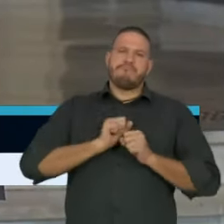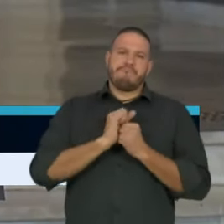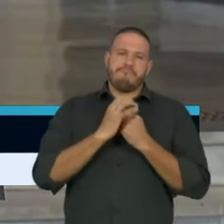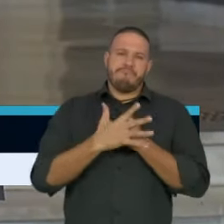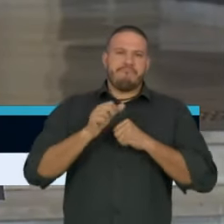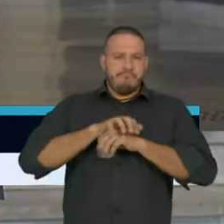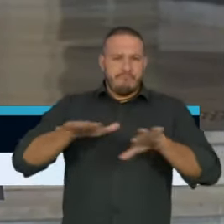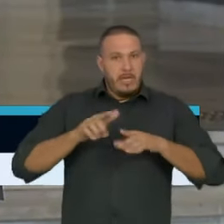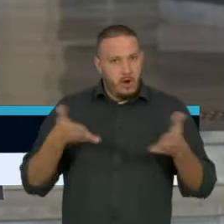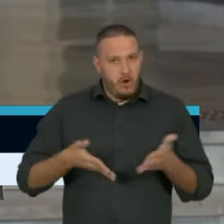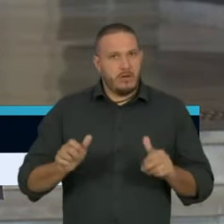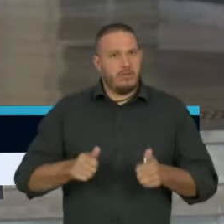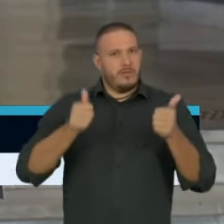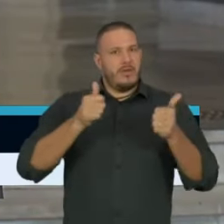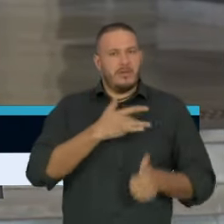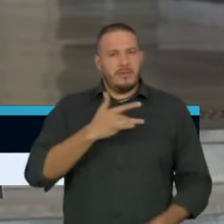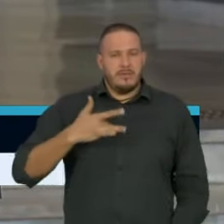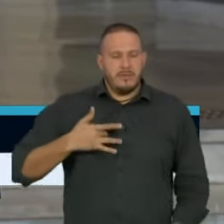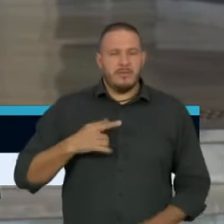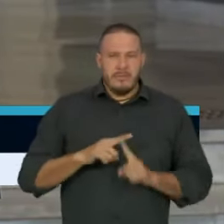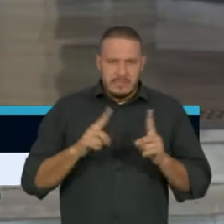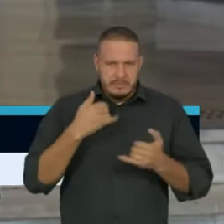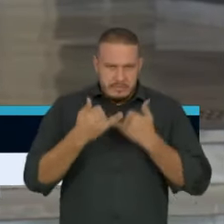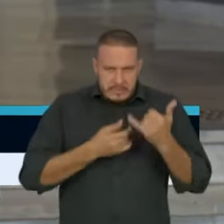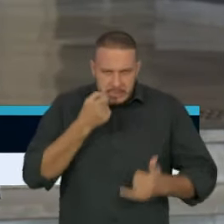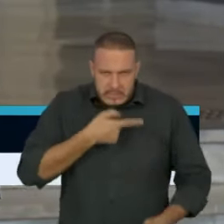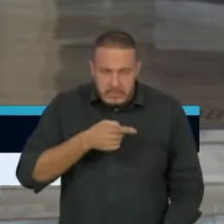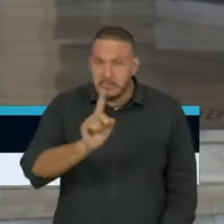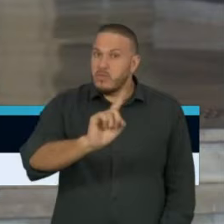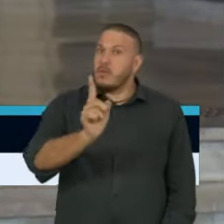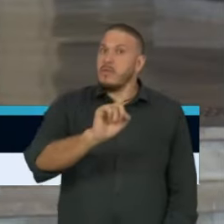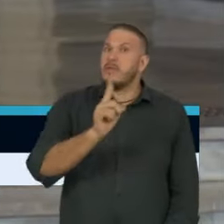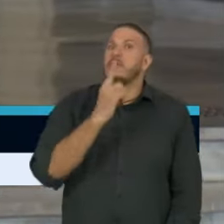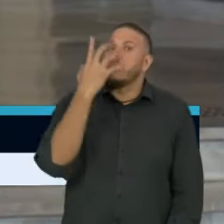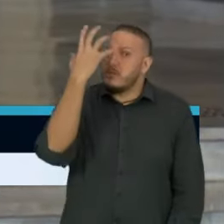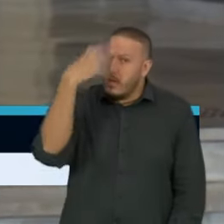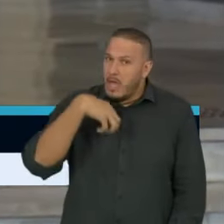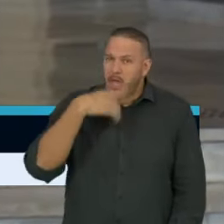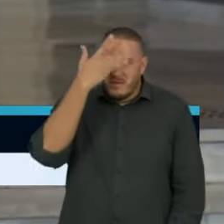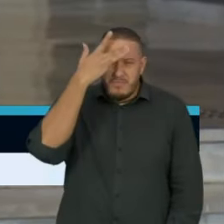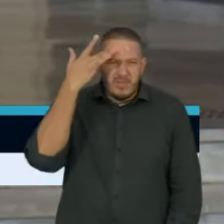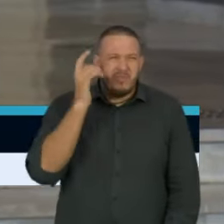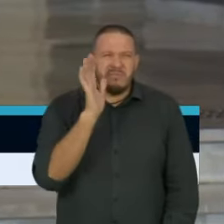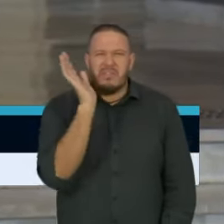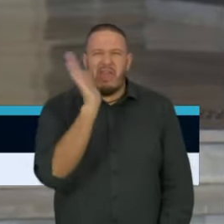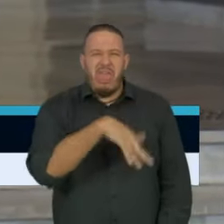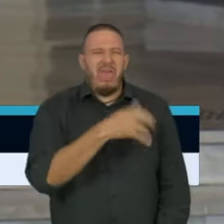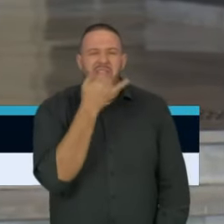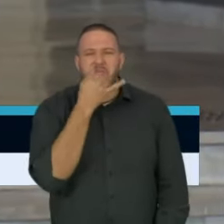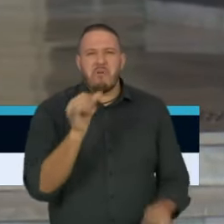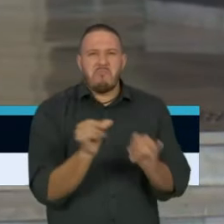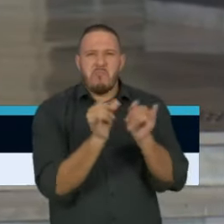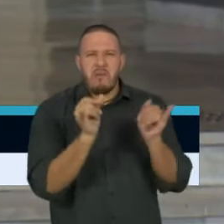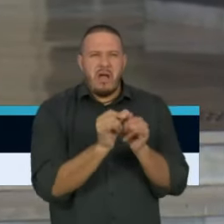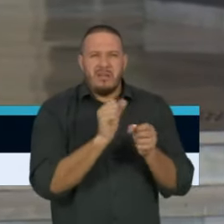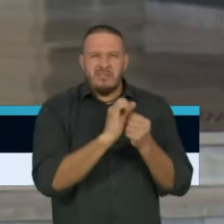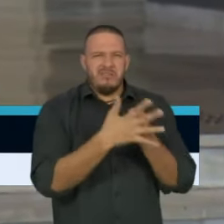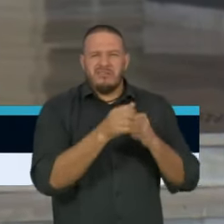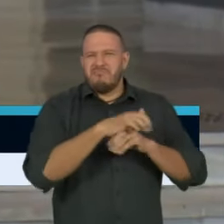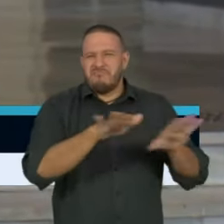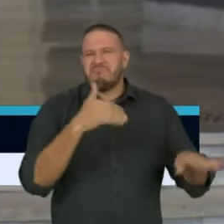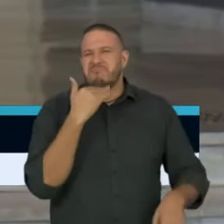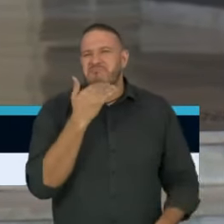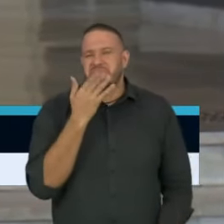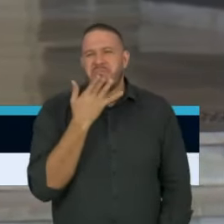brincadeira. Então, por favor, aqueles que estão subestimando, achando que não é nada ou que é pouco, eu